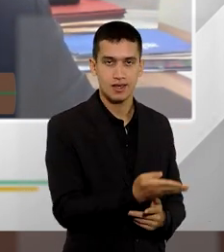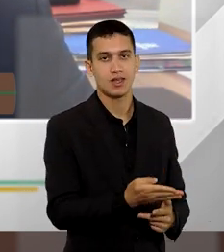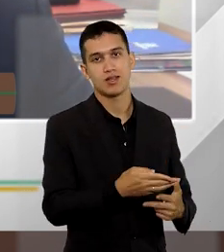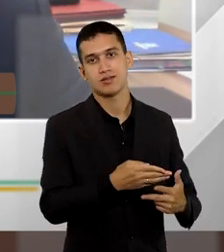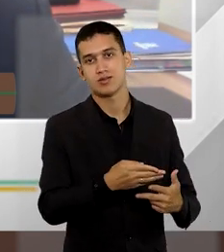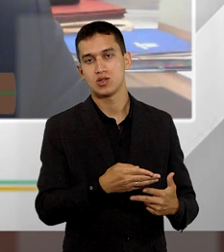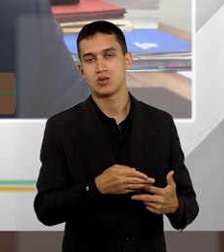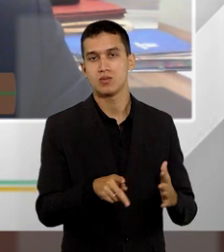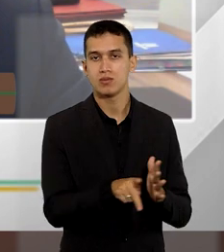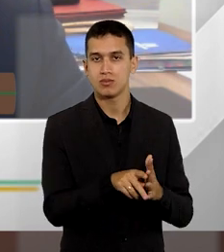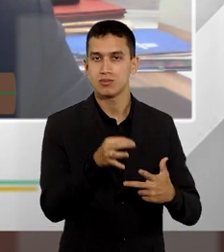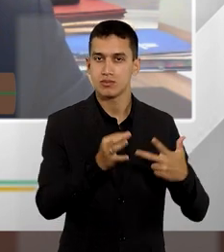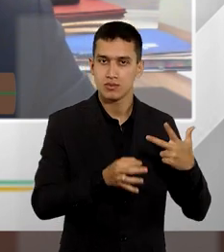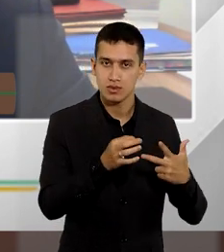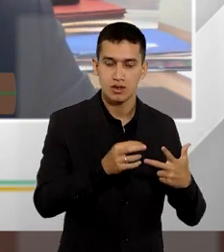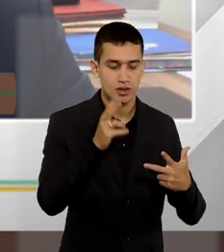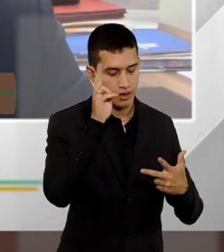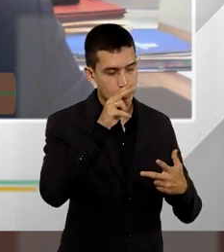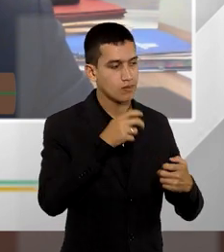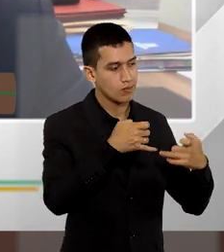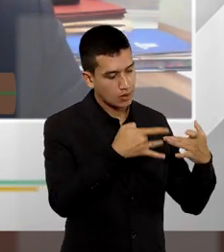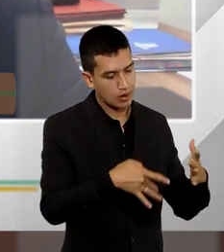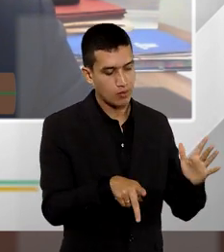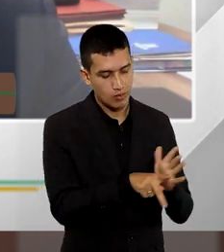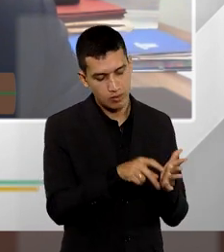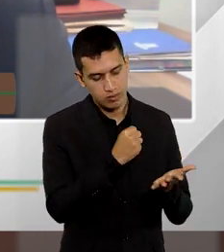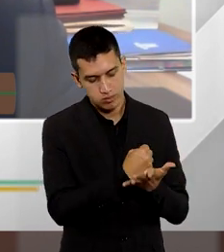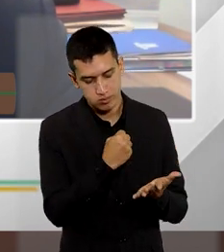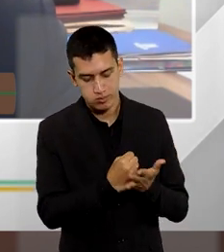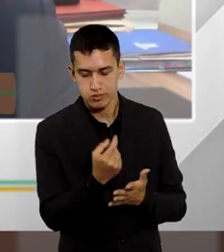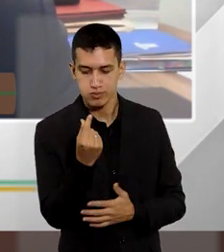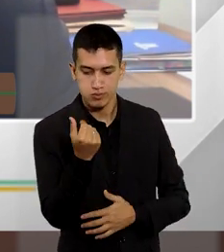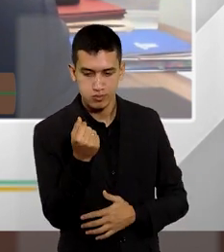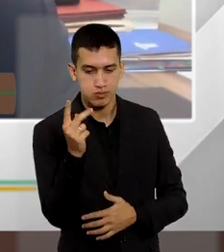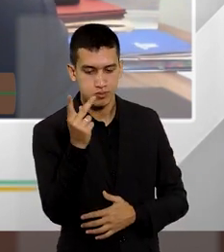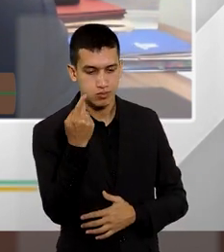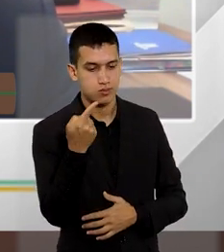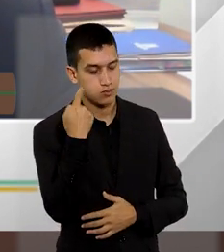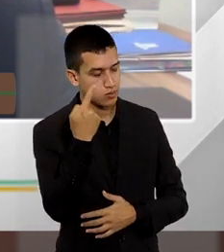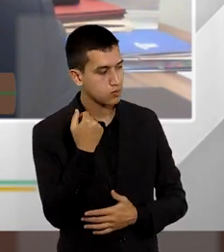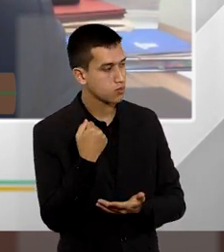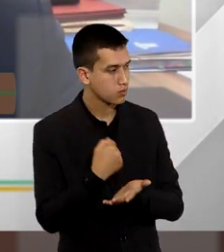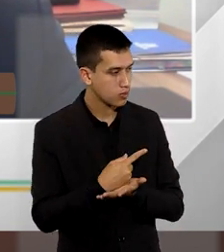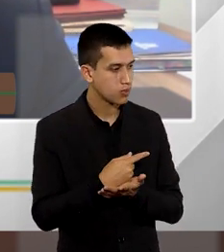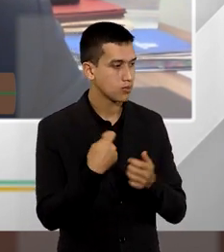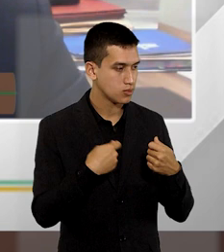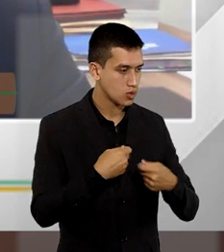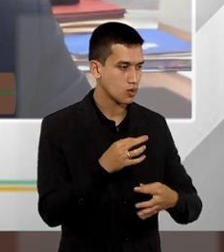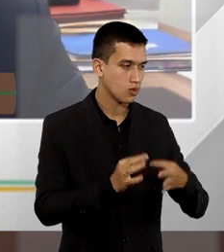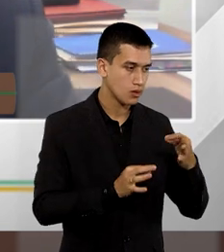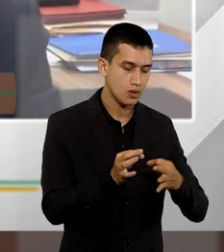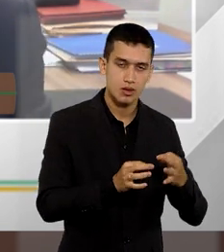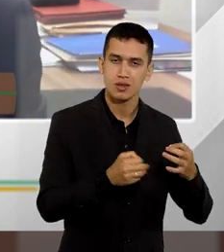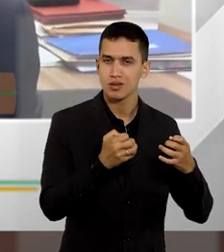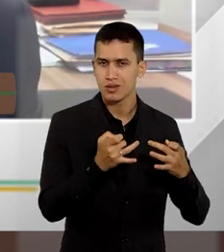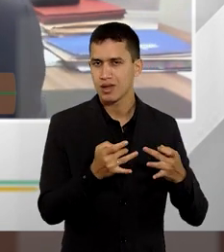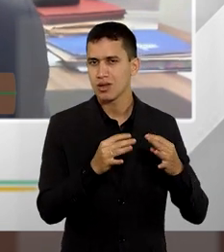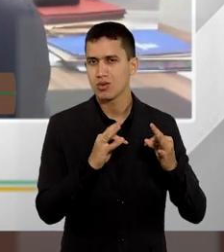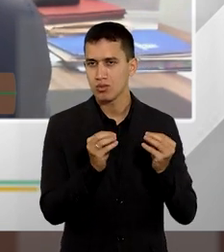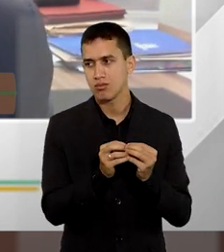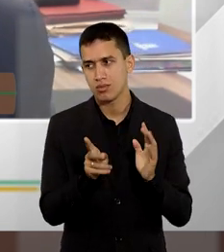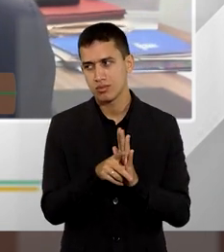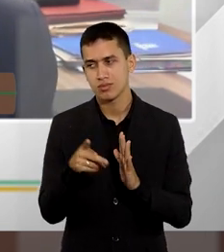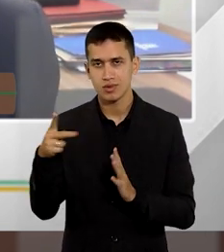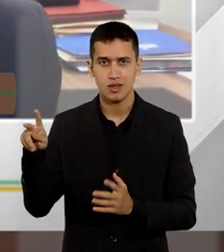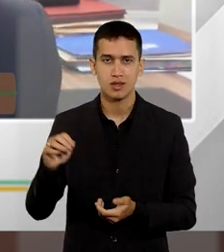o que foi estabelecido no contrato de honorários ou o que está estabelecido o arbitrário dos honorários de sucumência, uma parte